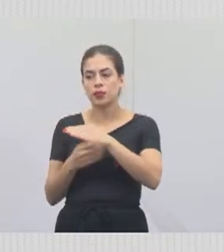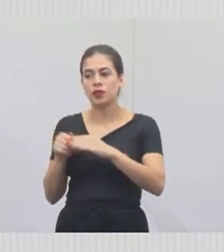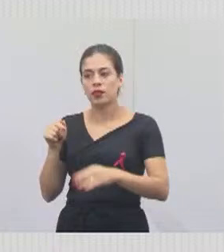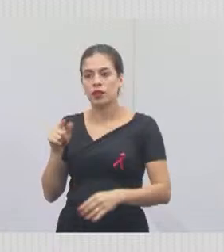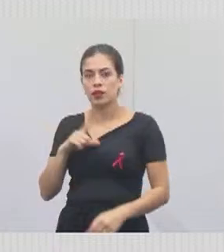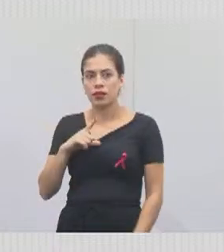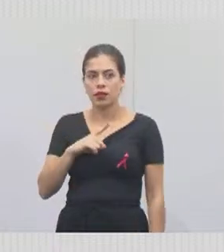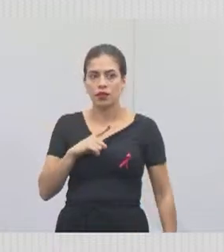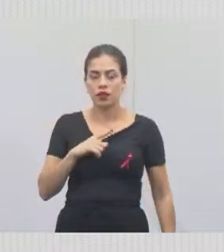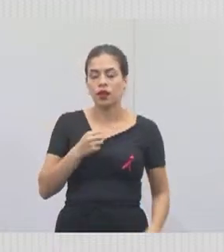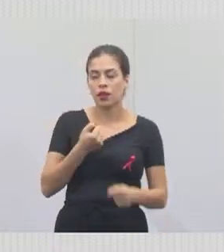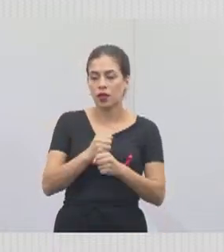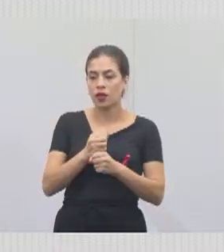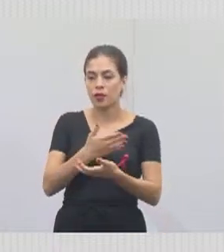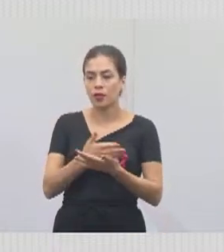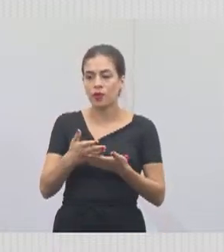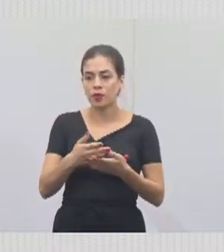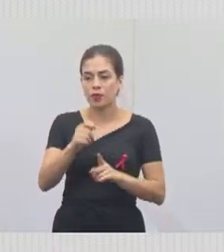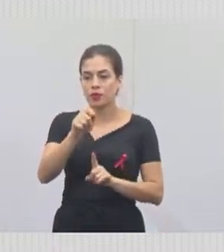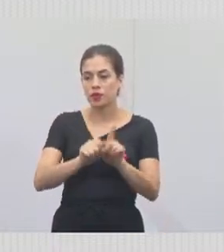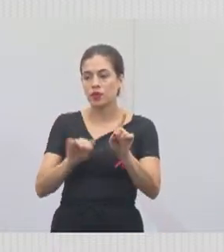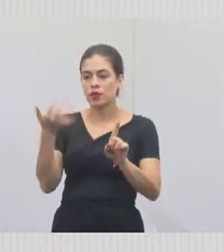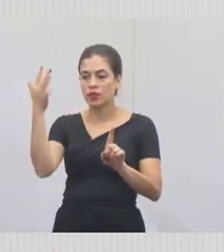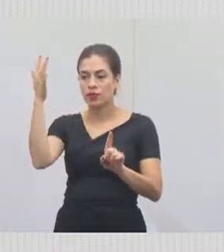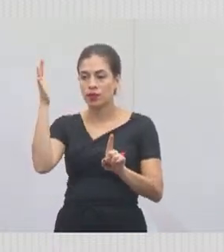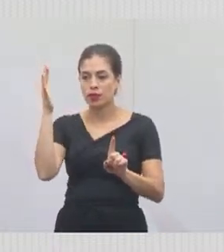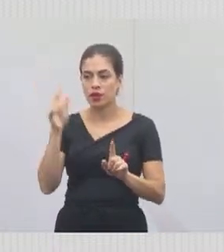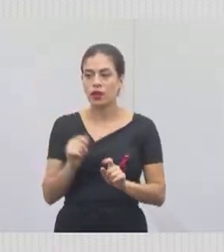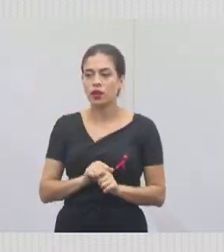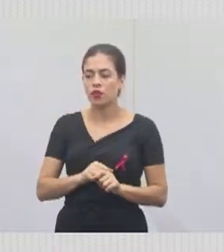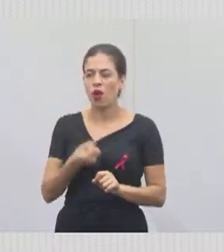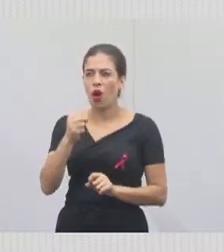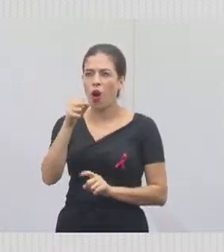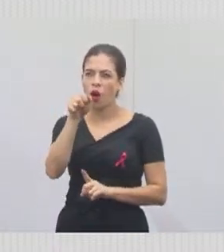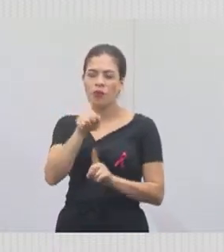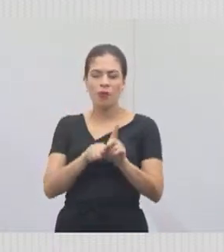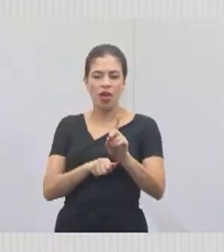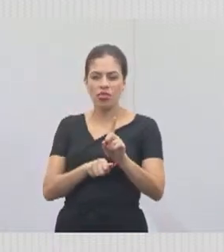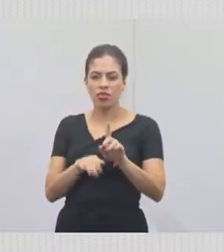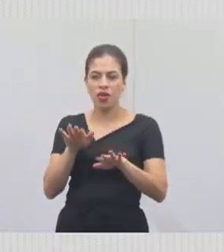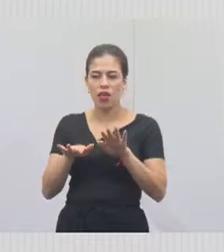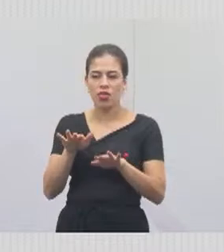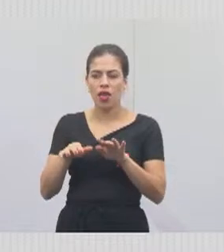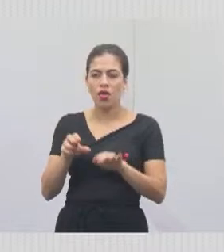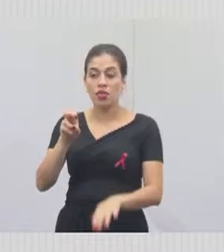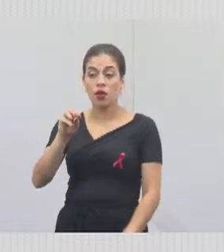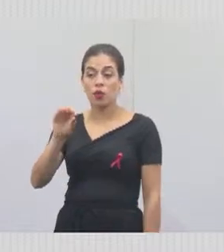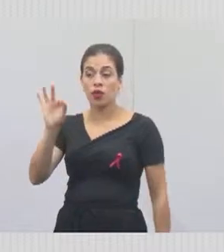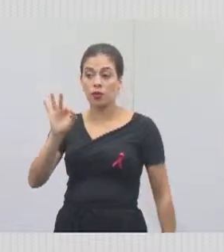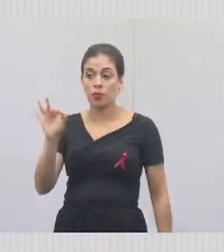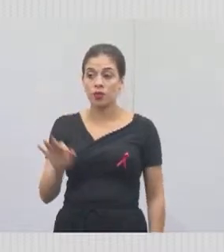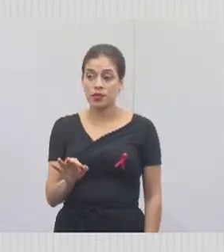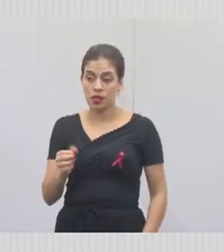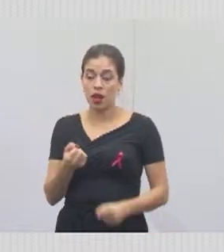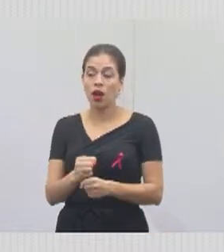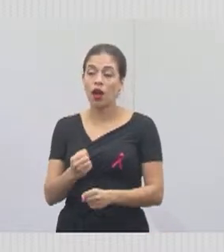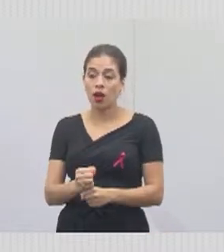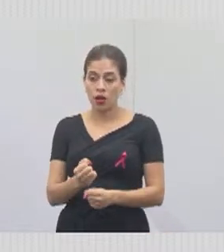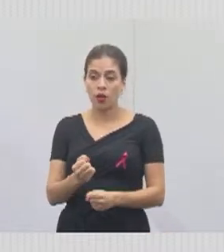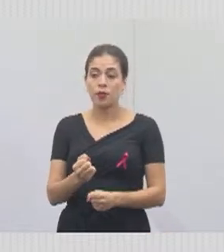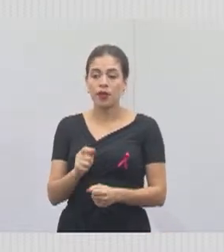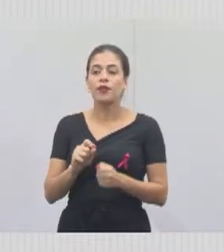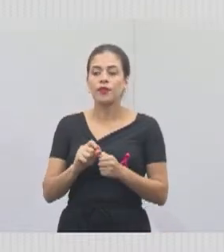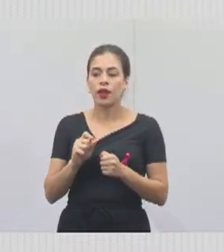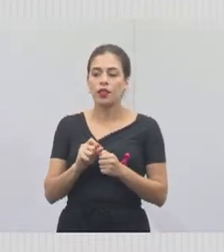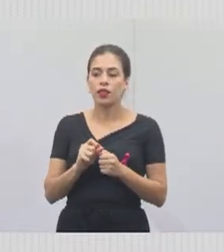Essa obra começou em fevereiro e ela está com oito meses, praticamente com mais de 50% da obra realizada. Hoje,